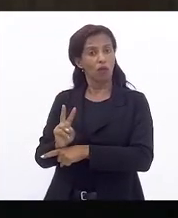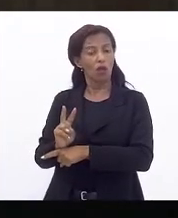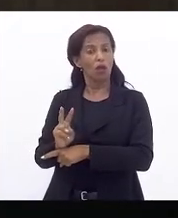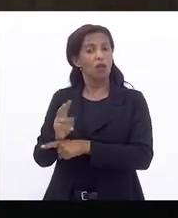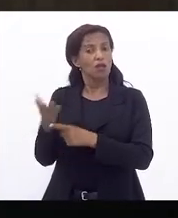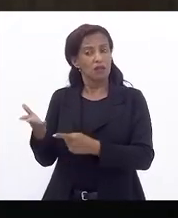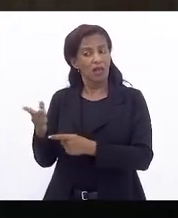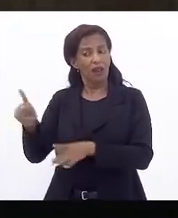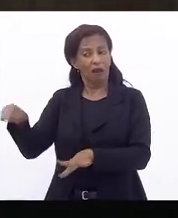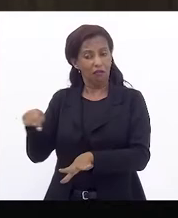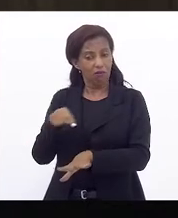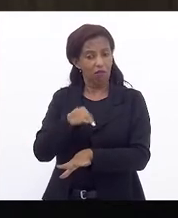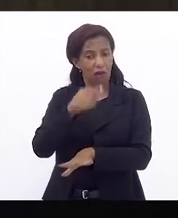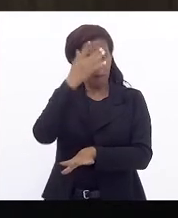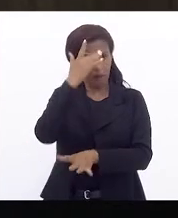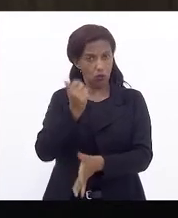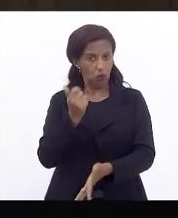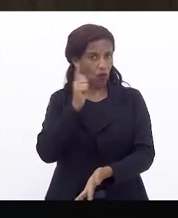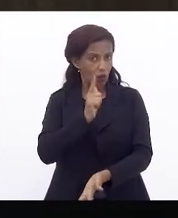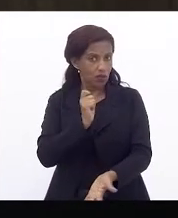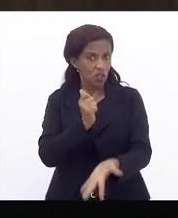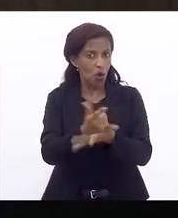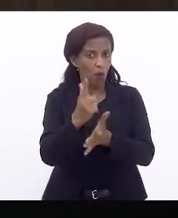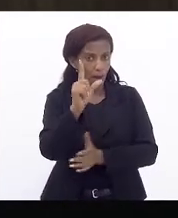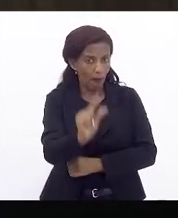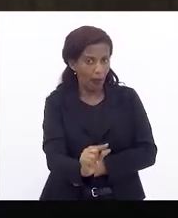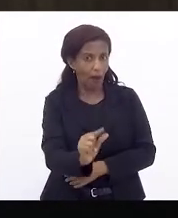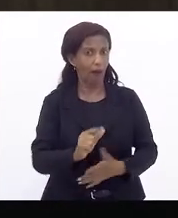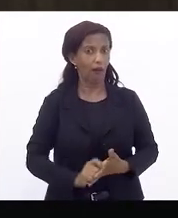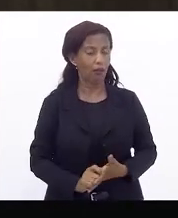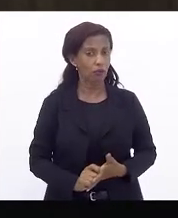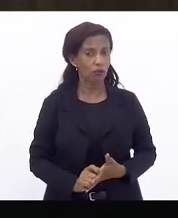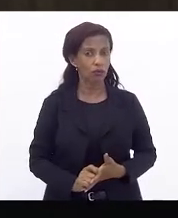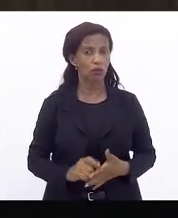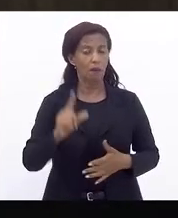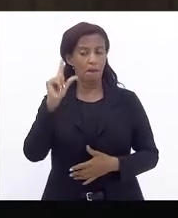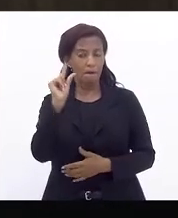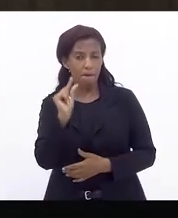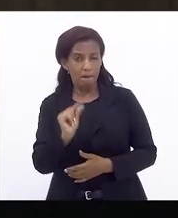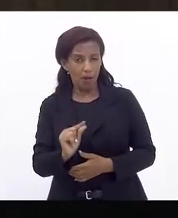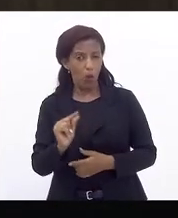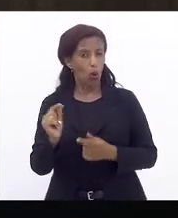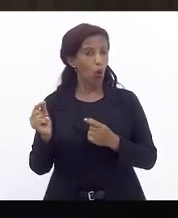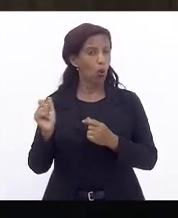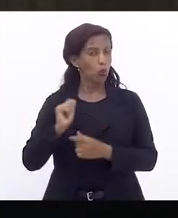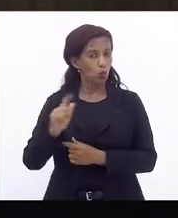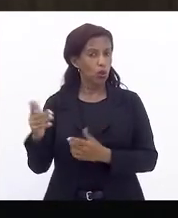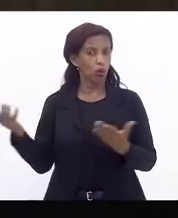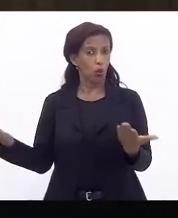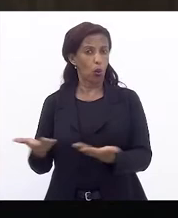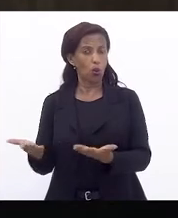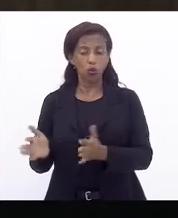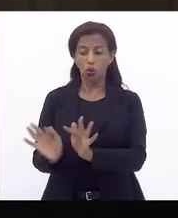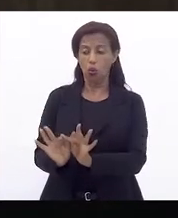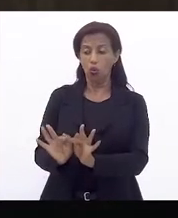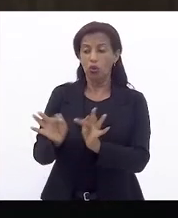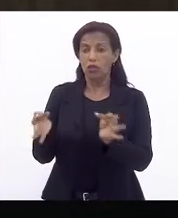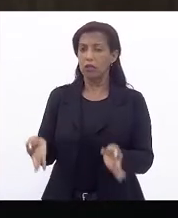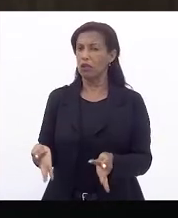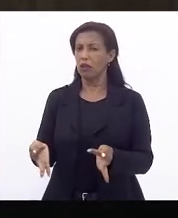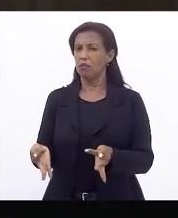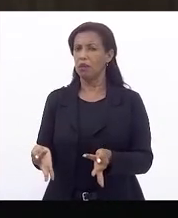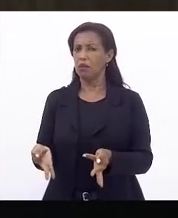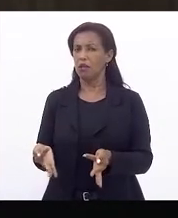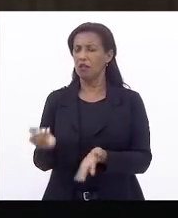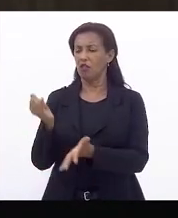chegar na ponta o valor do absorvente, do AB, que seja, menor do que está hoje? Ou simplesmente nós vamos fazer a redução do